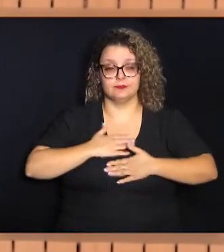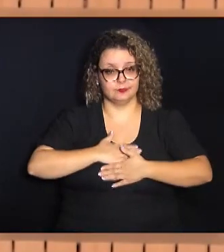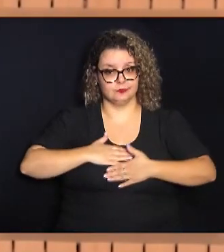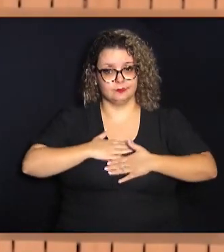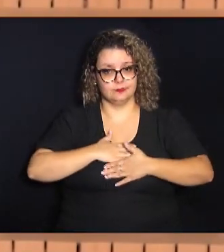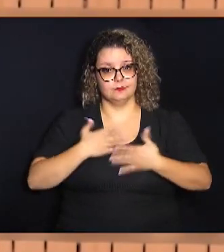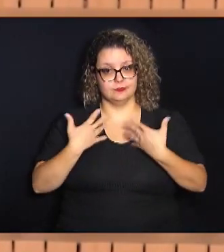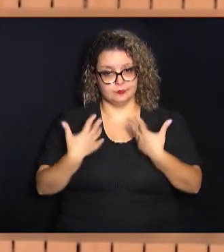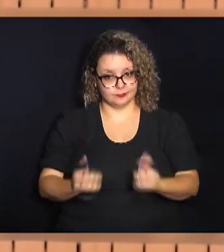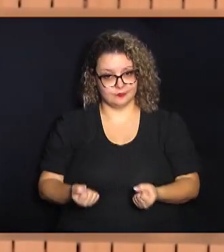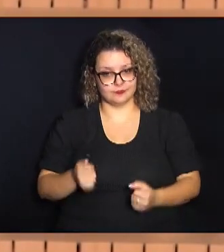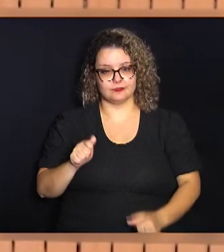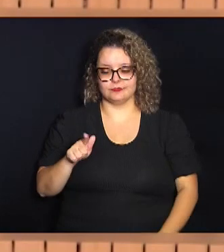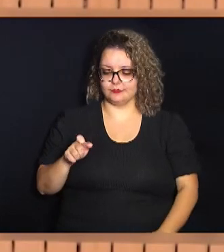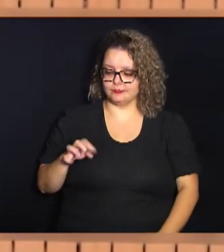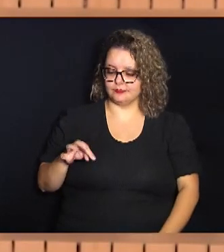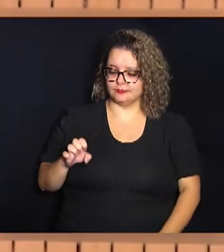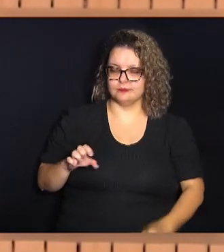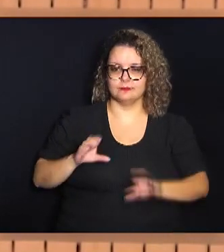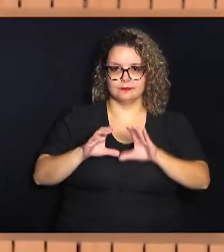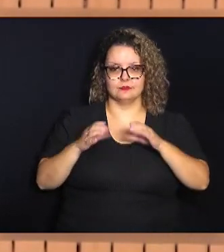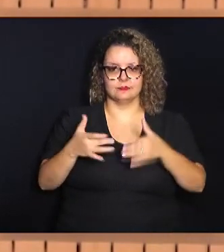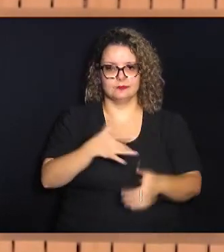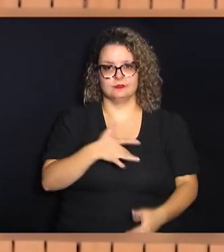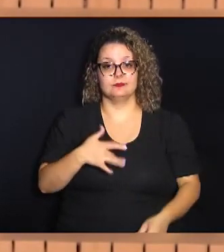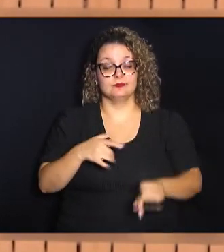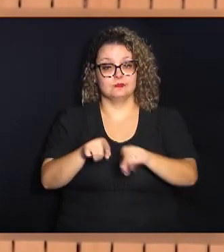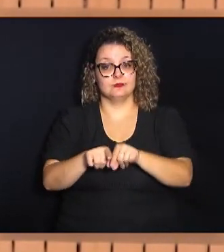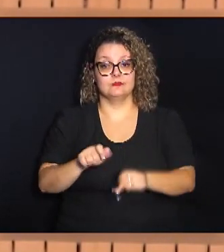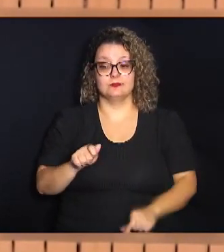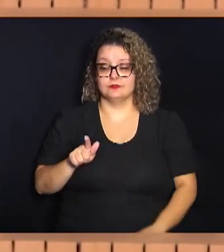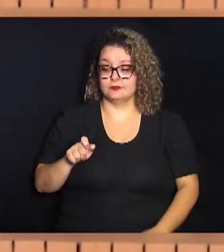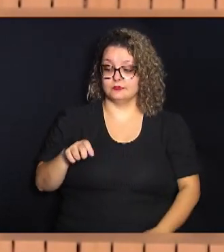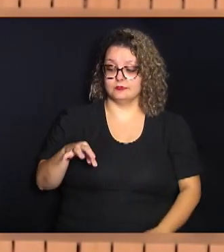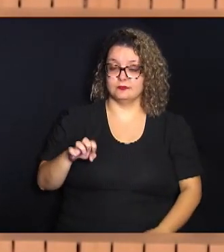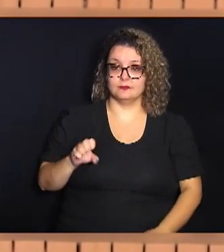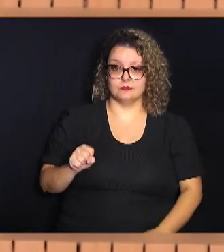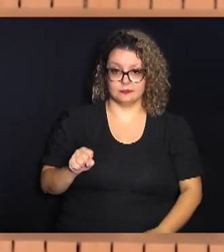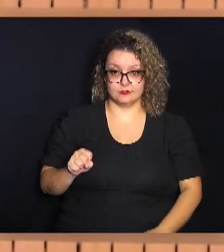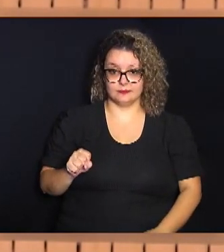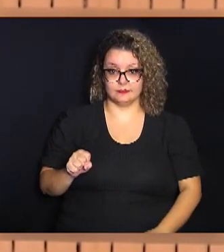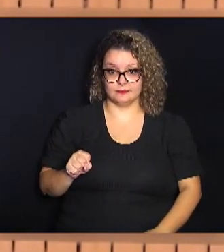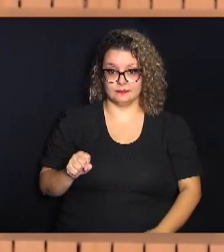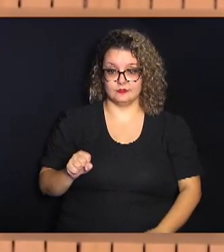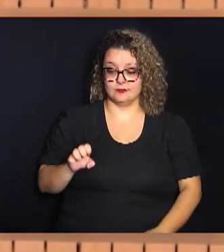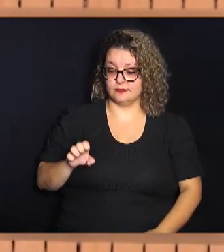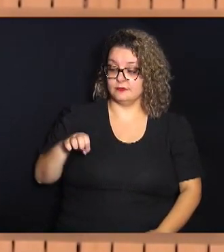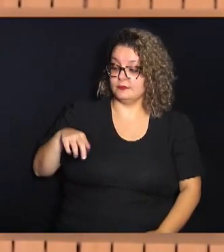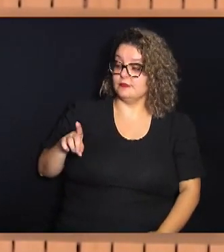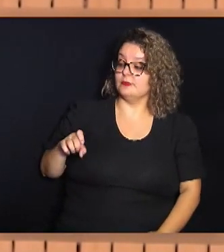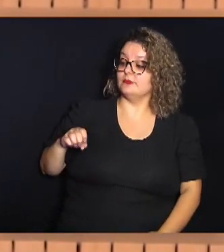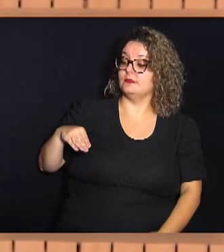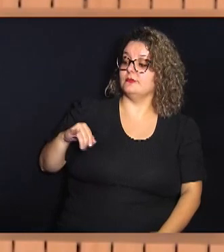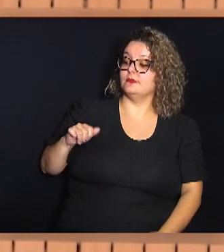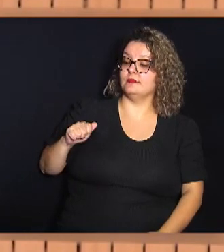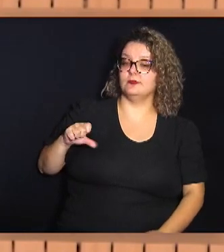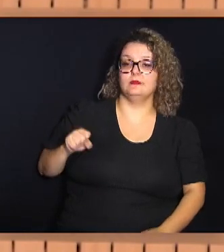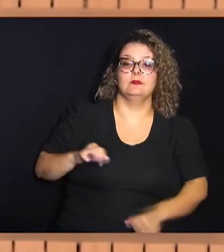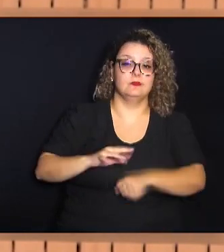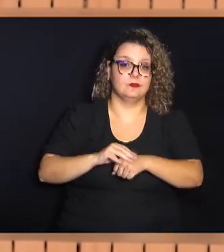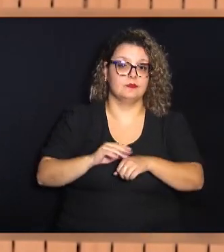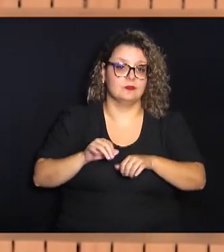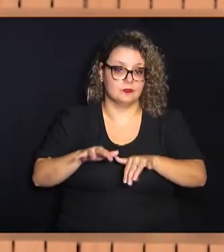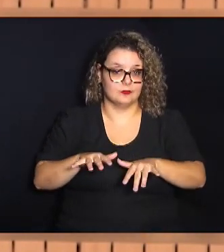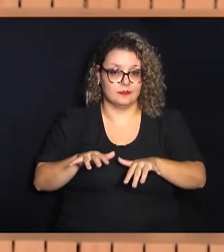comunitários de saúde e também os agentes de endemias. É uma